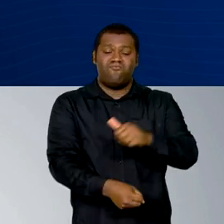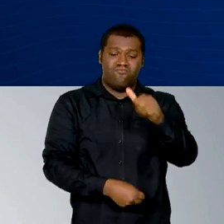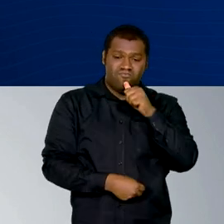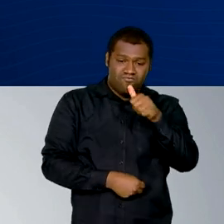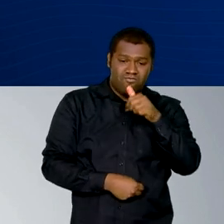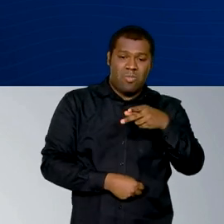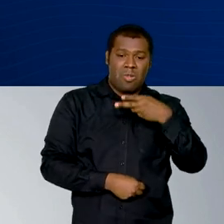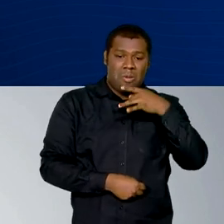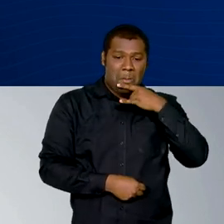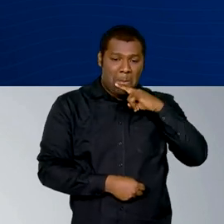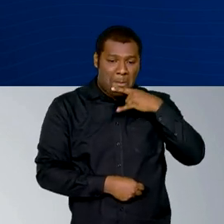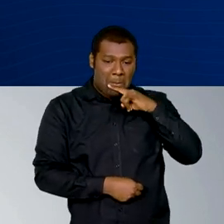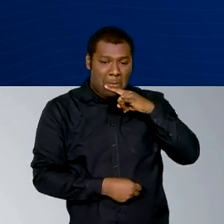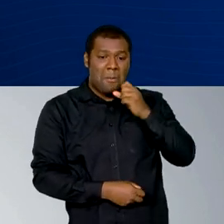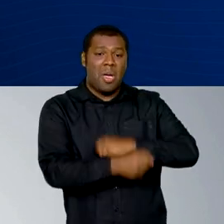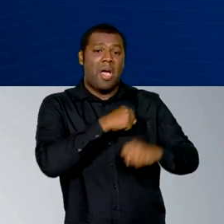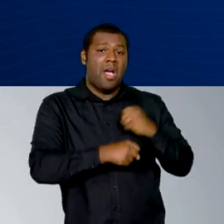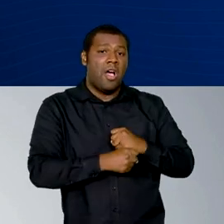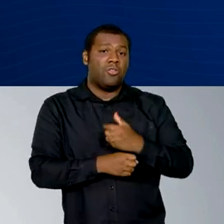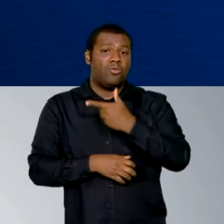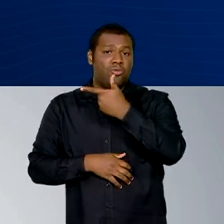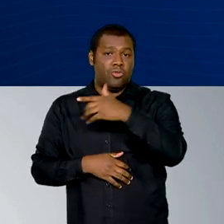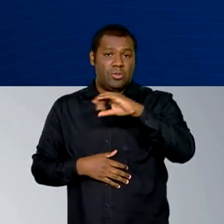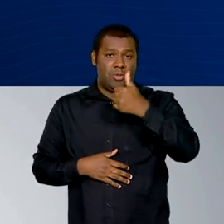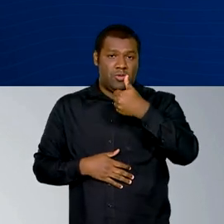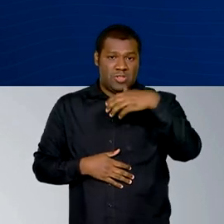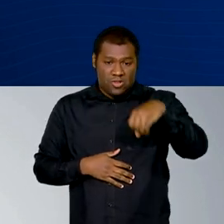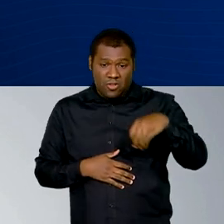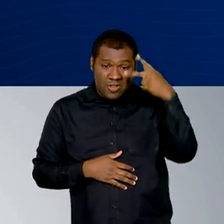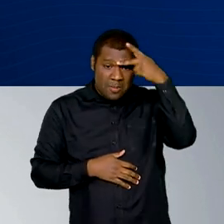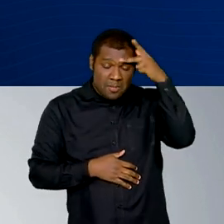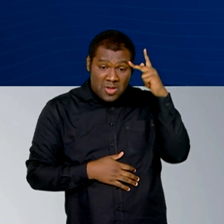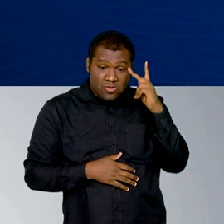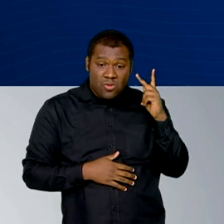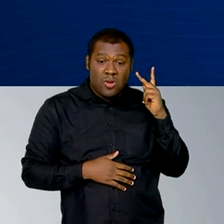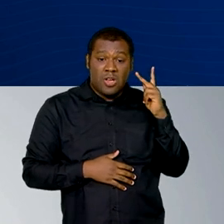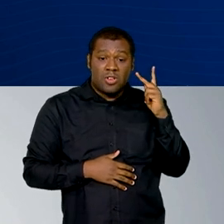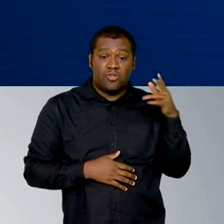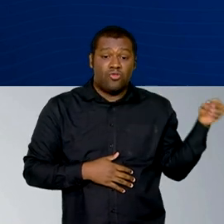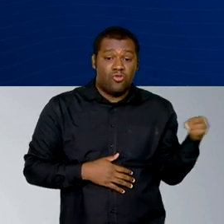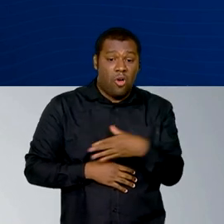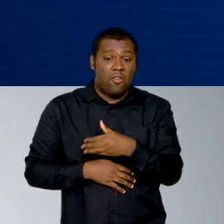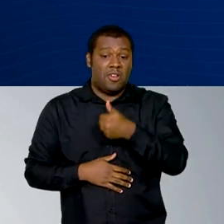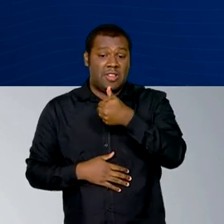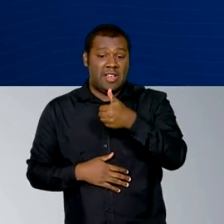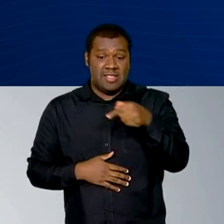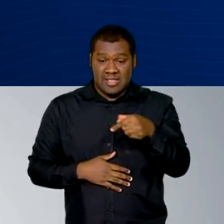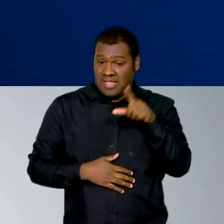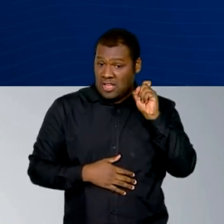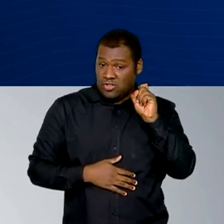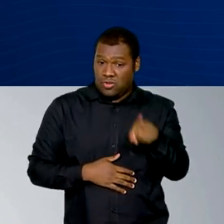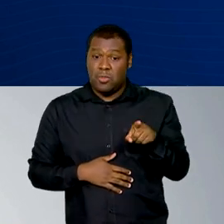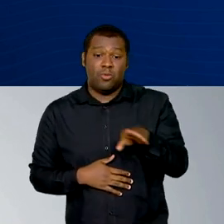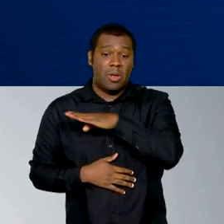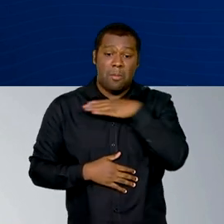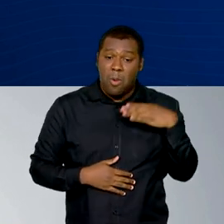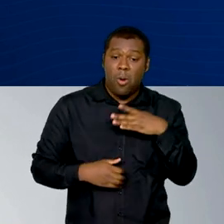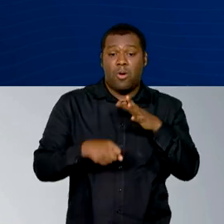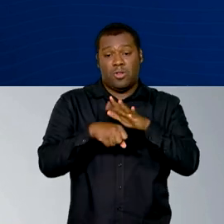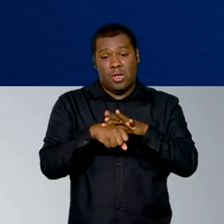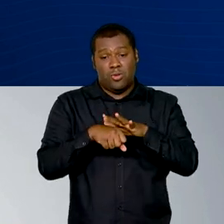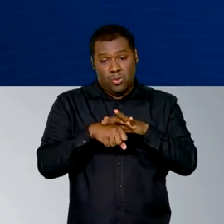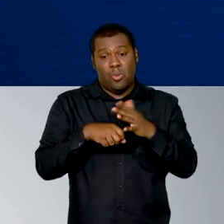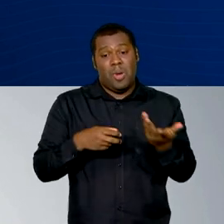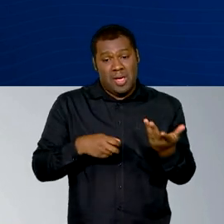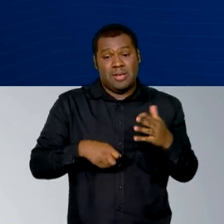2019, cerca de 17 mil casos novos e 9 mil mortes por câncer foram